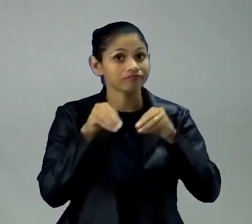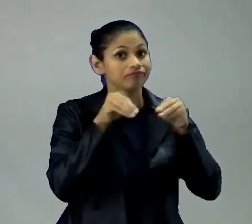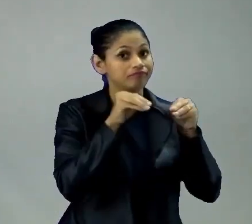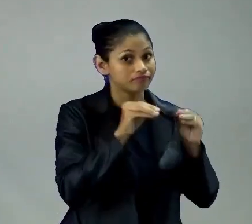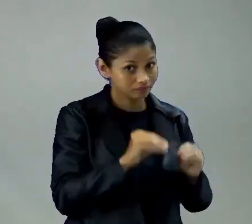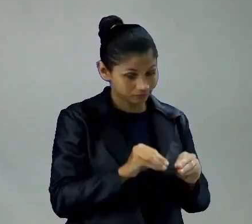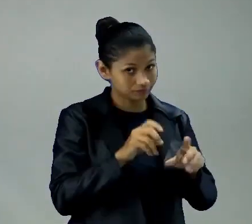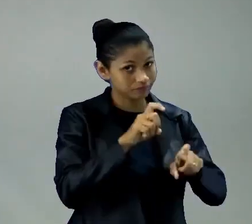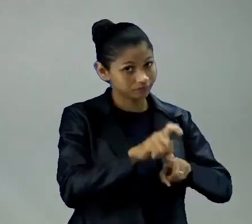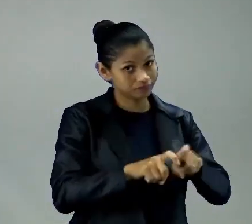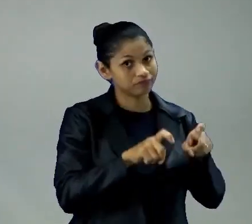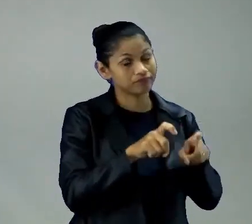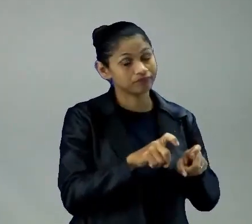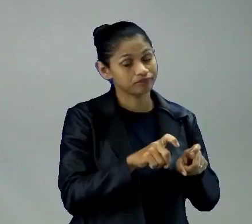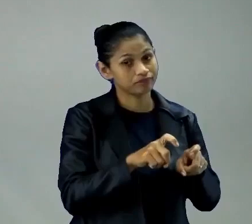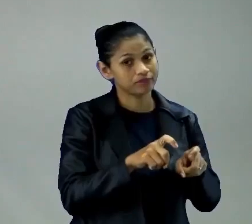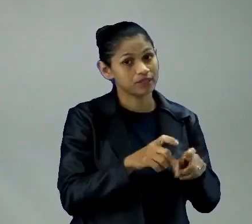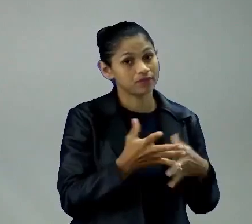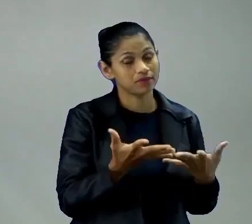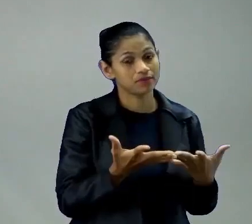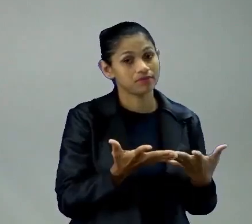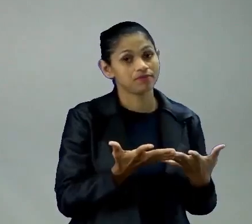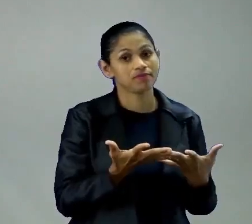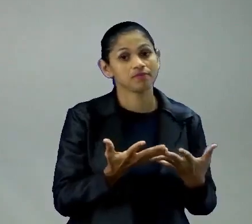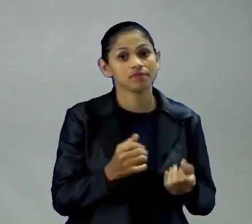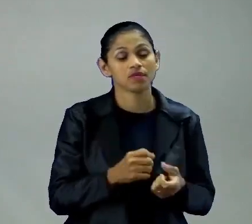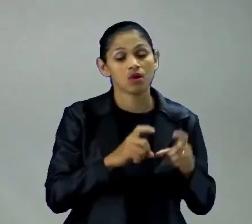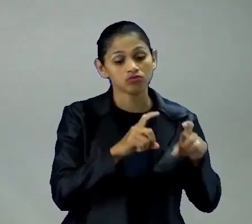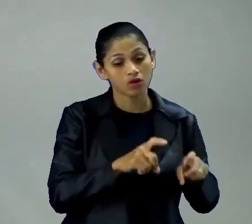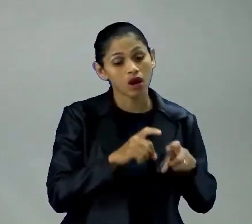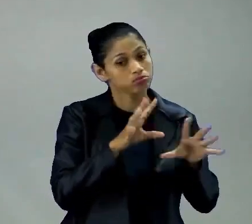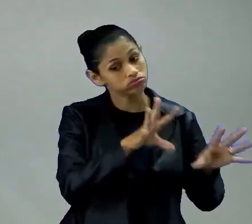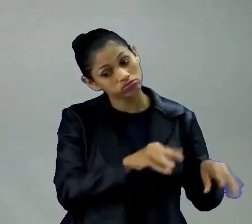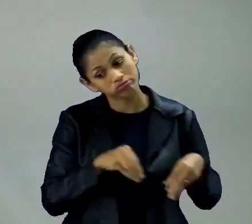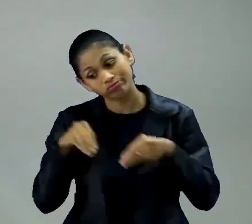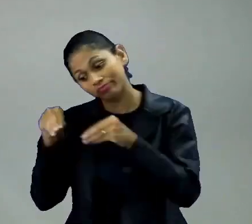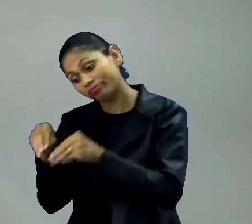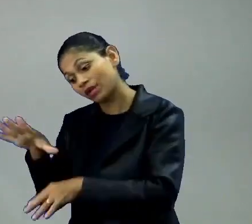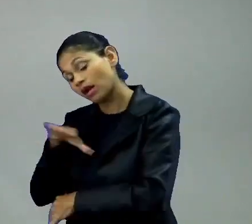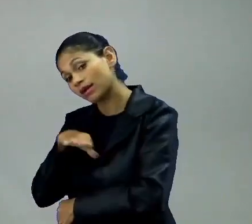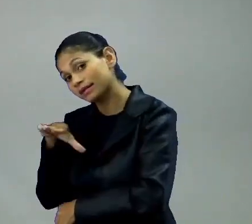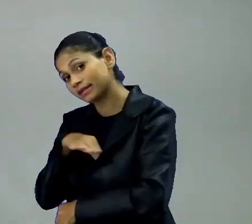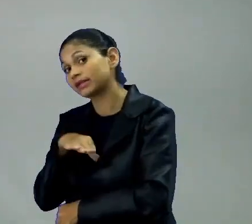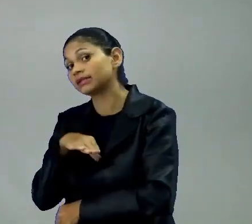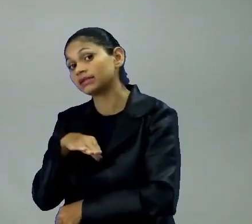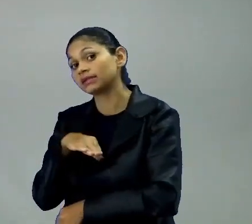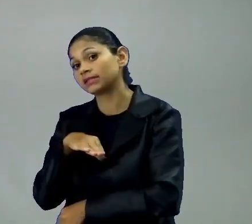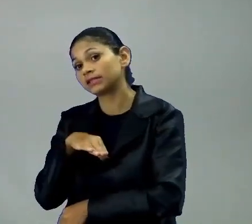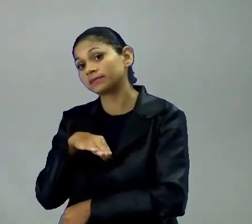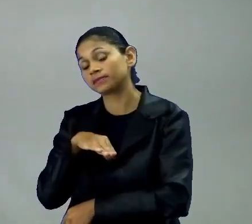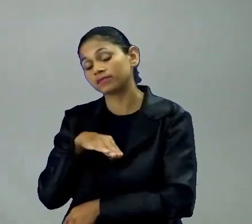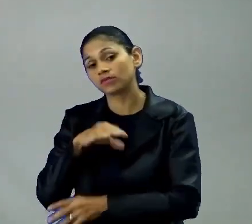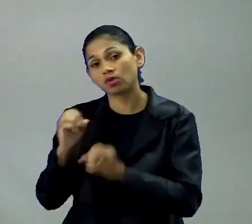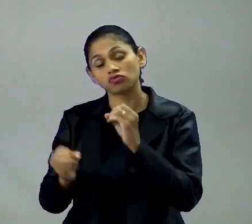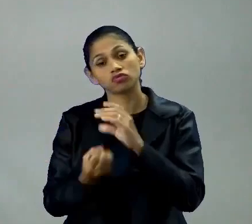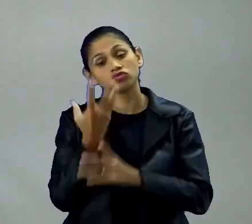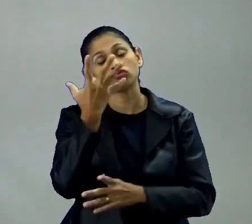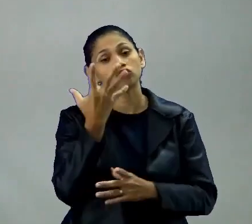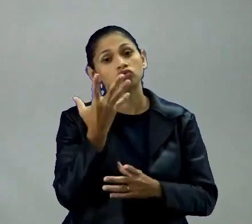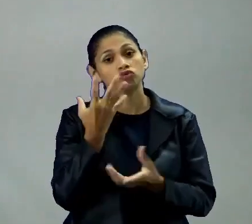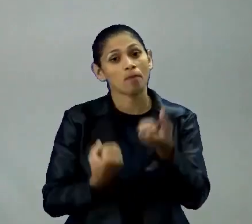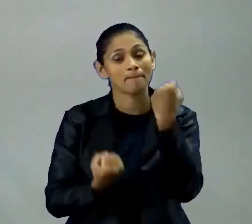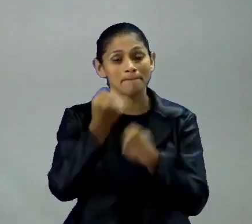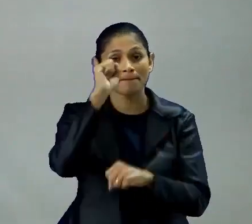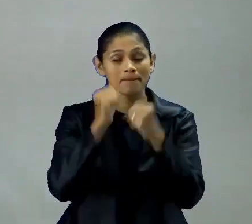aconteceu? Houve aí avanços, né, tecnológicos, começaram a surgir máquinas para aumentar